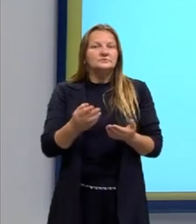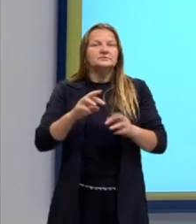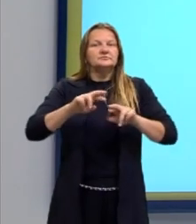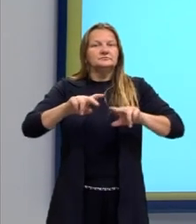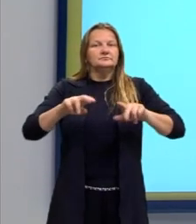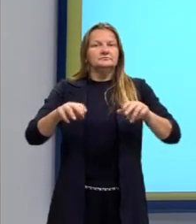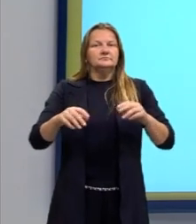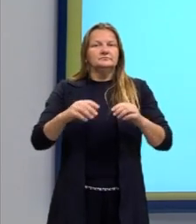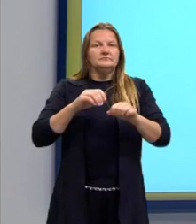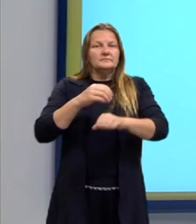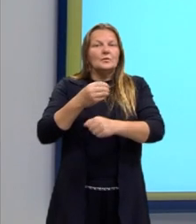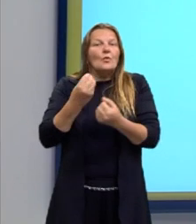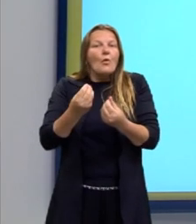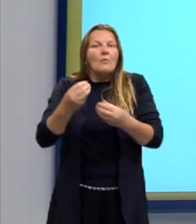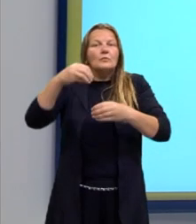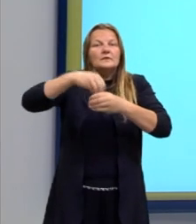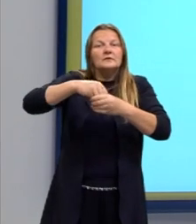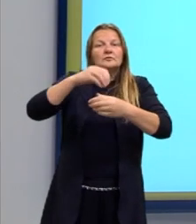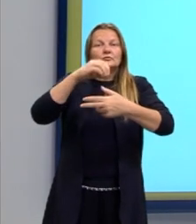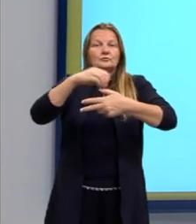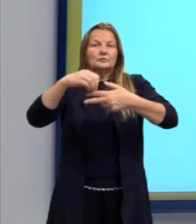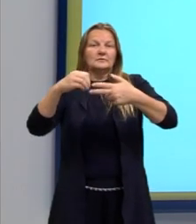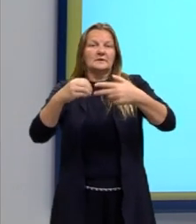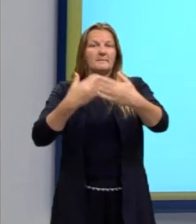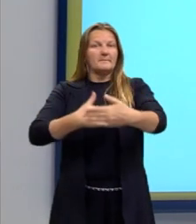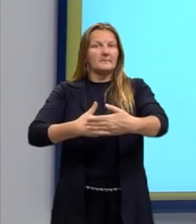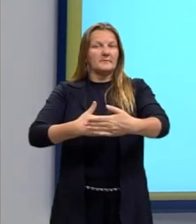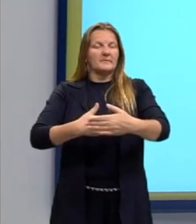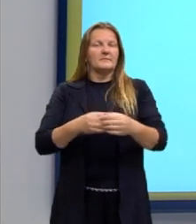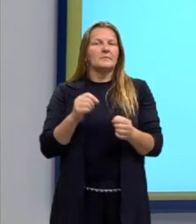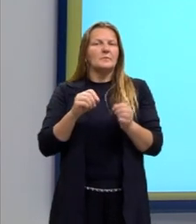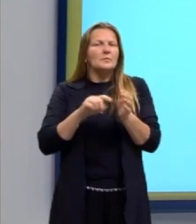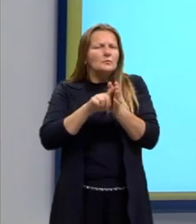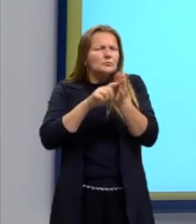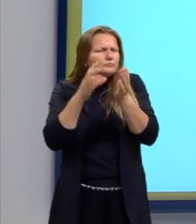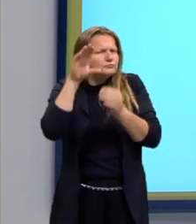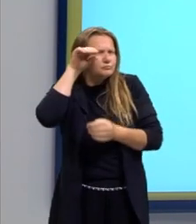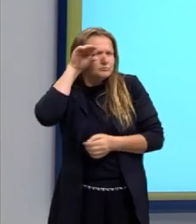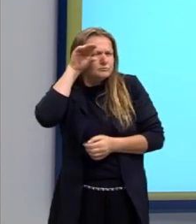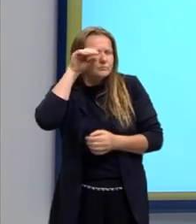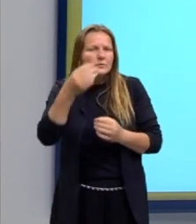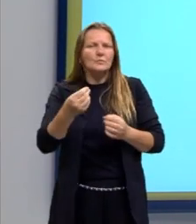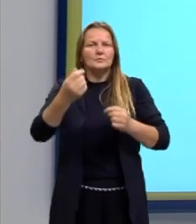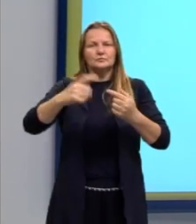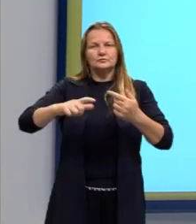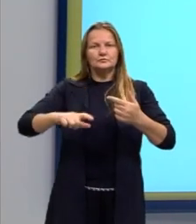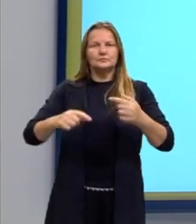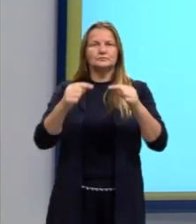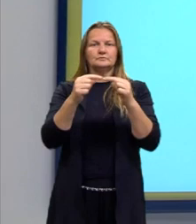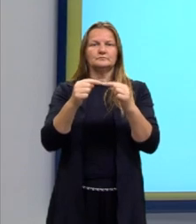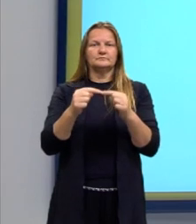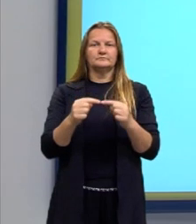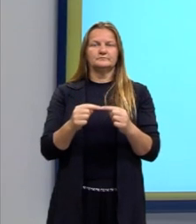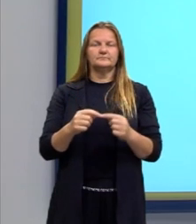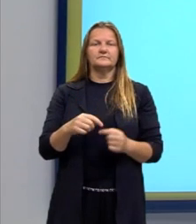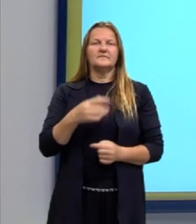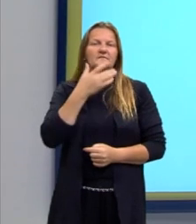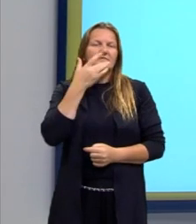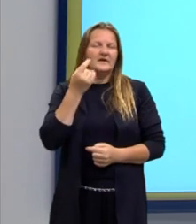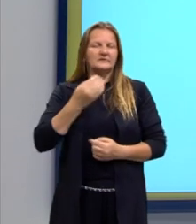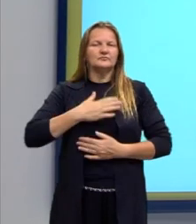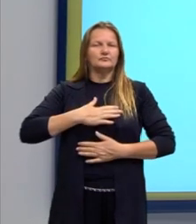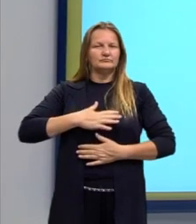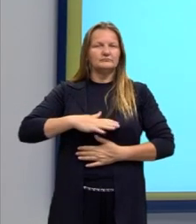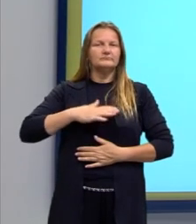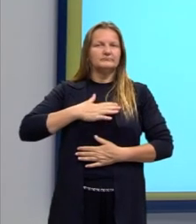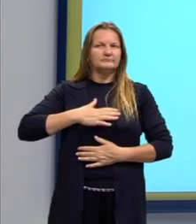uma questão do Enem, justamente falando sobre a permutação com repetição. E vocês vão ver que é bem tranquilo.